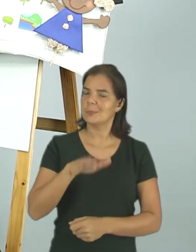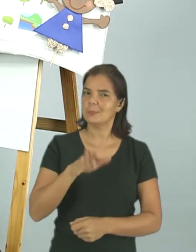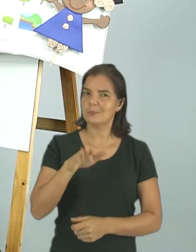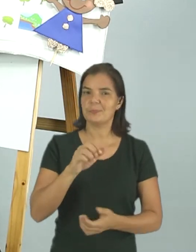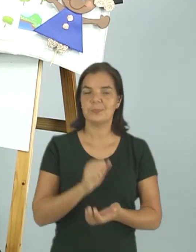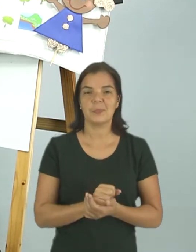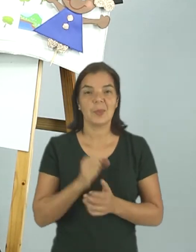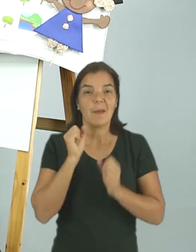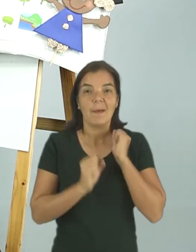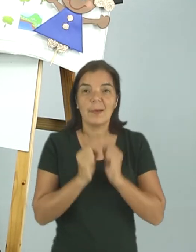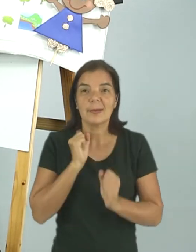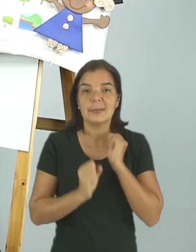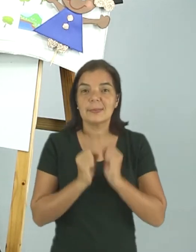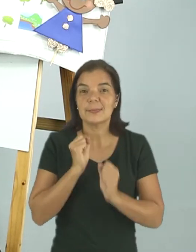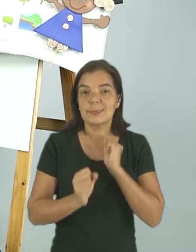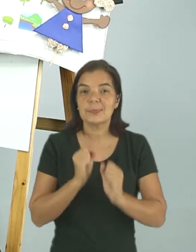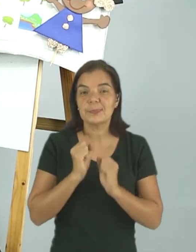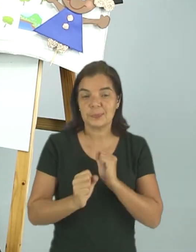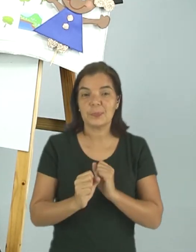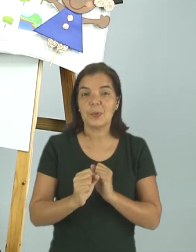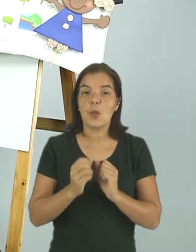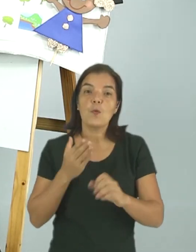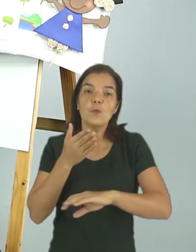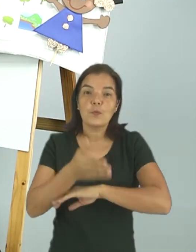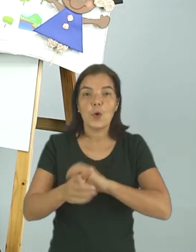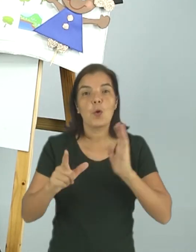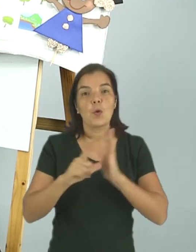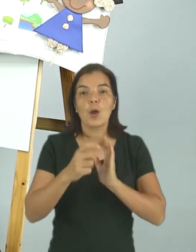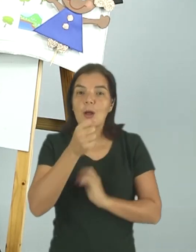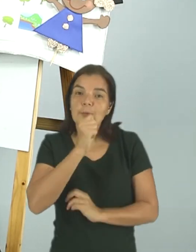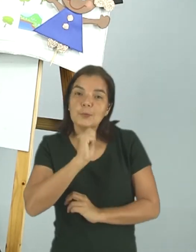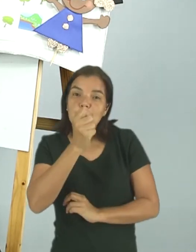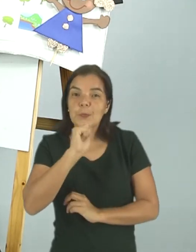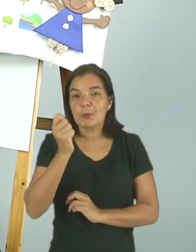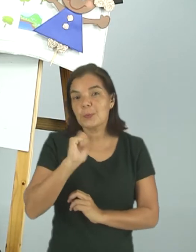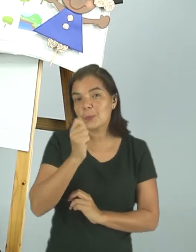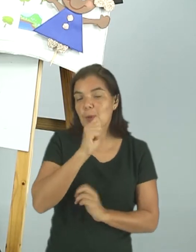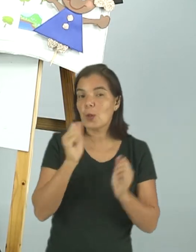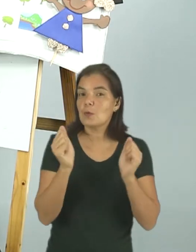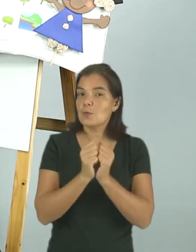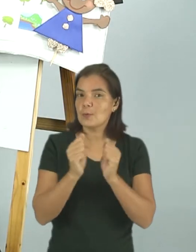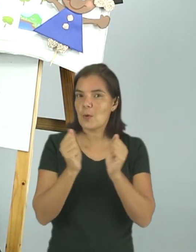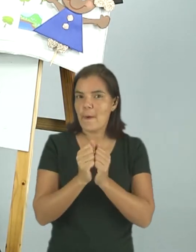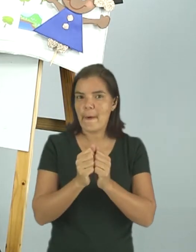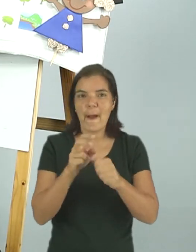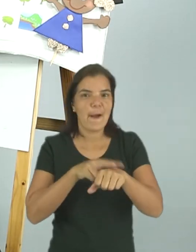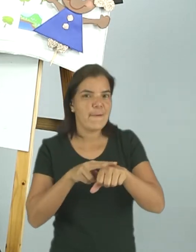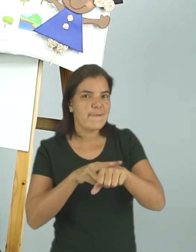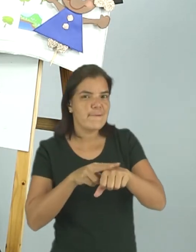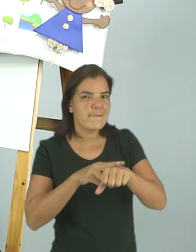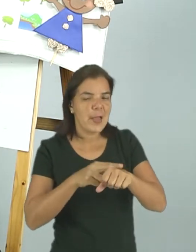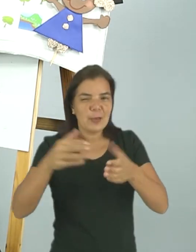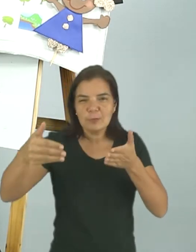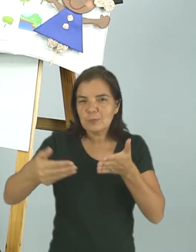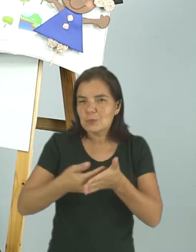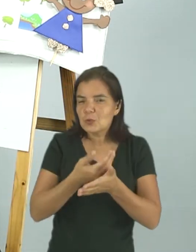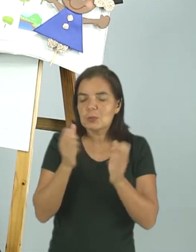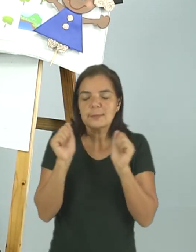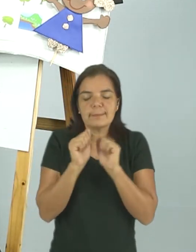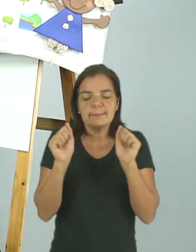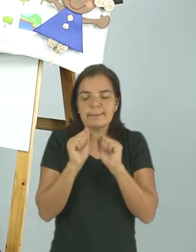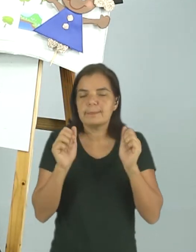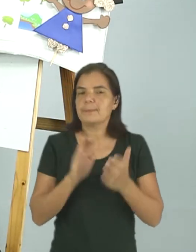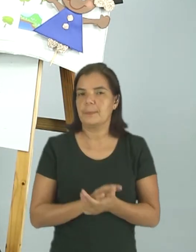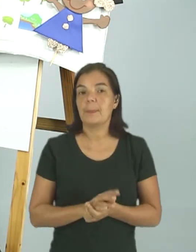Mila correu e foi na sorveteirinha comer um sorvete com a bola verde e abacate. Mila ama